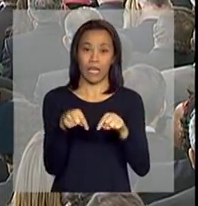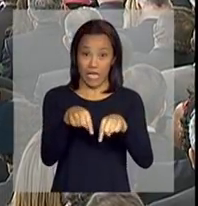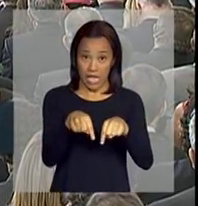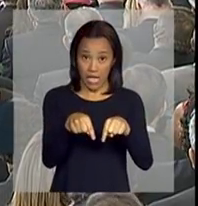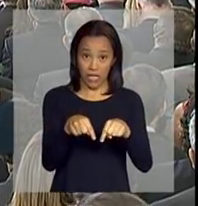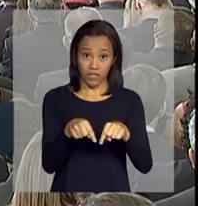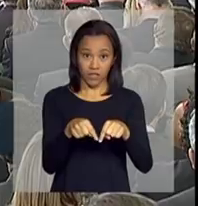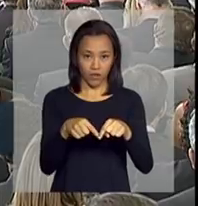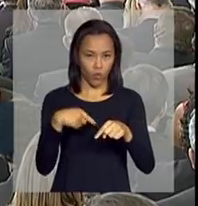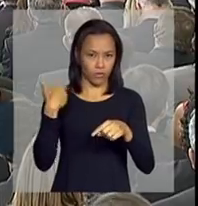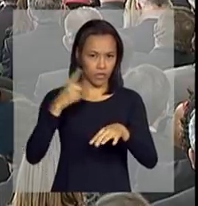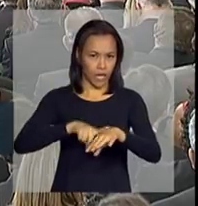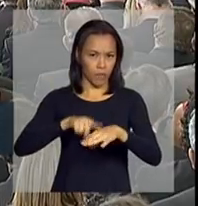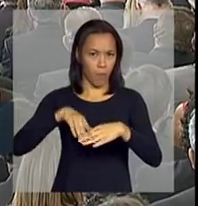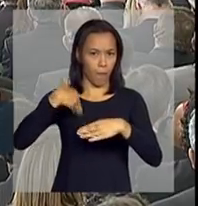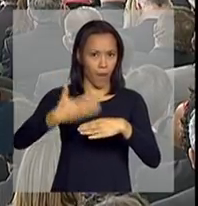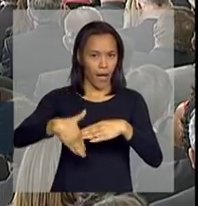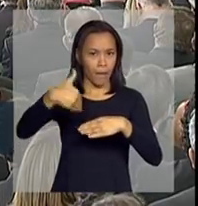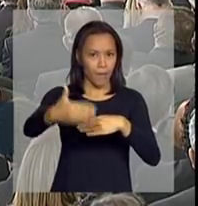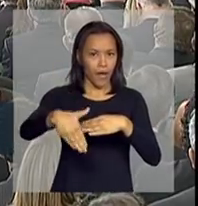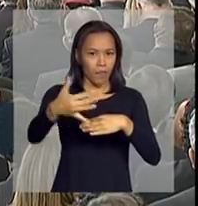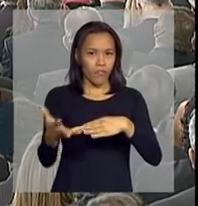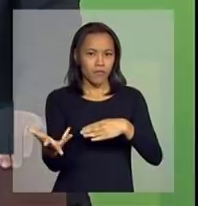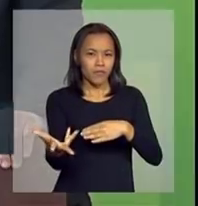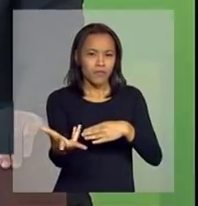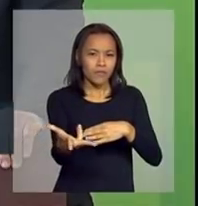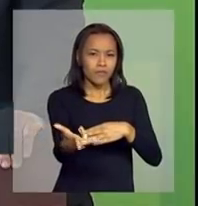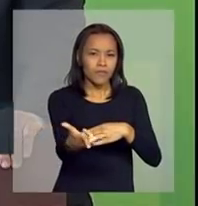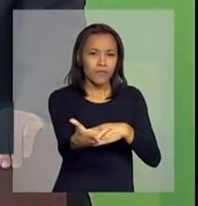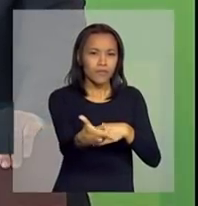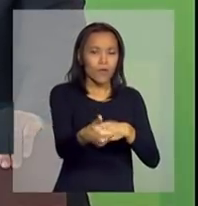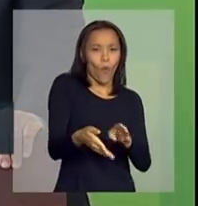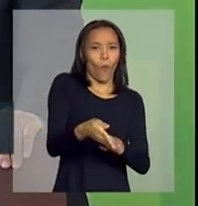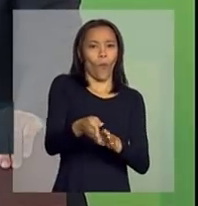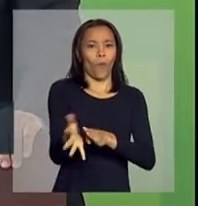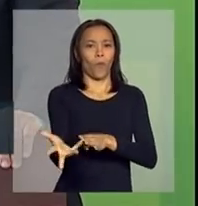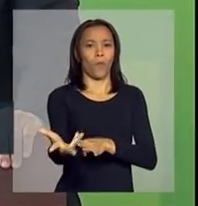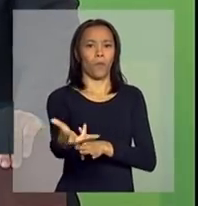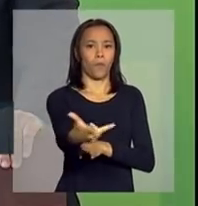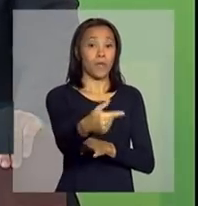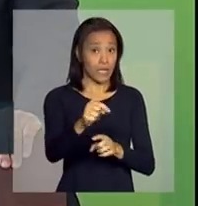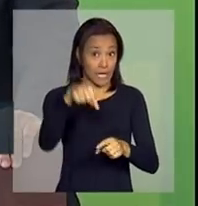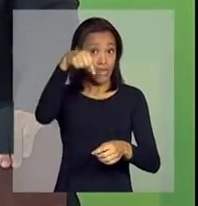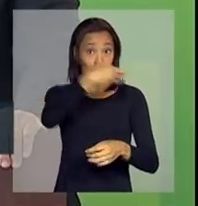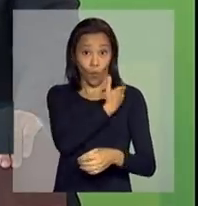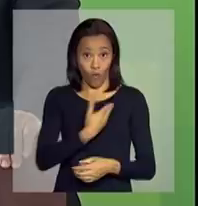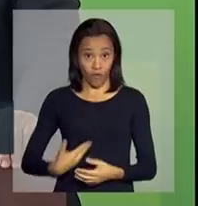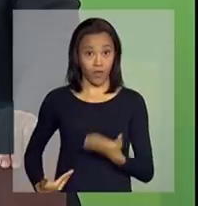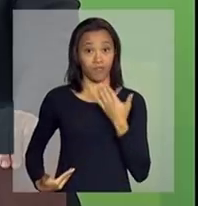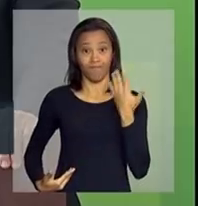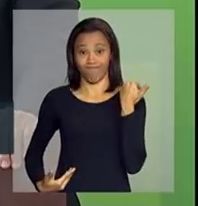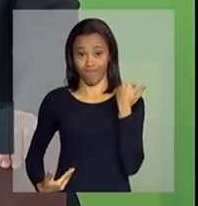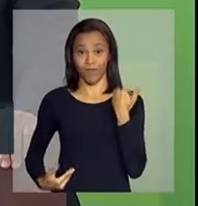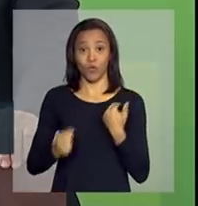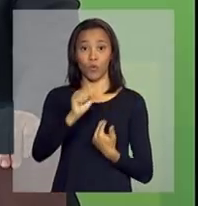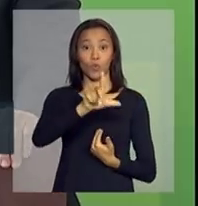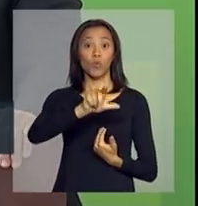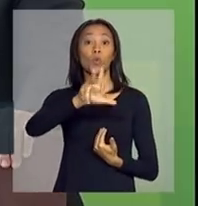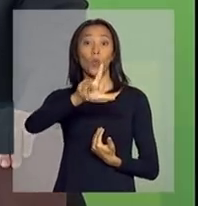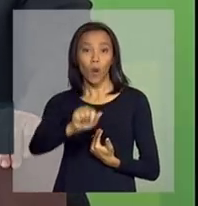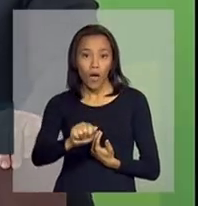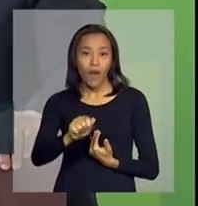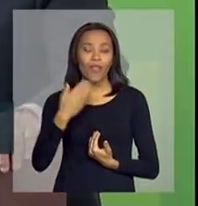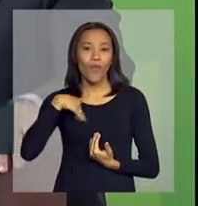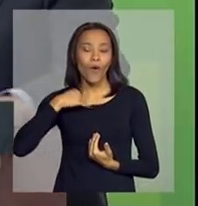através dos tempos, foi sendo aperfeiçoado. E, recentemente, no governo Lula, nós tivemos o Super